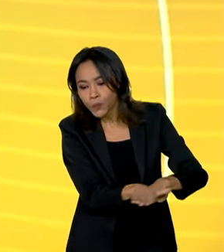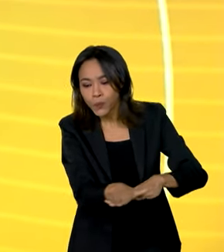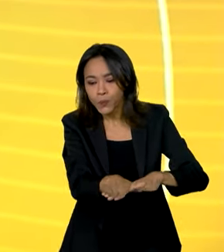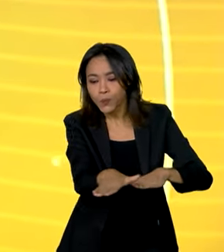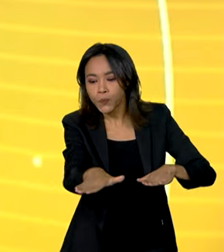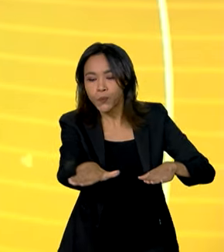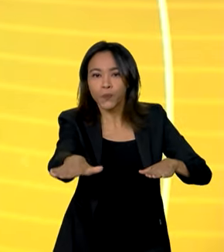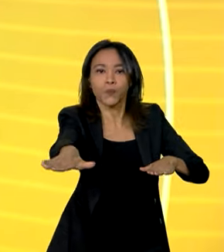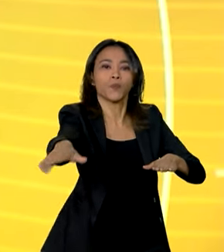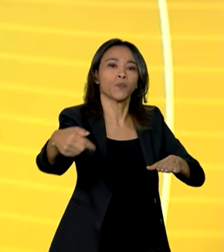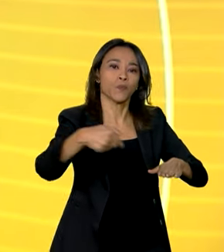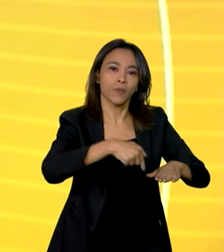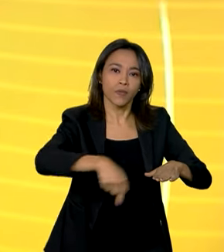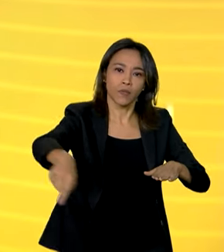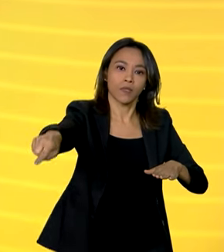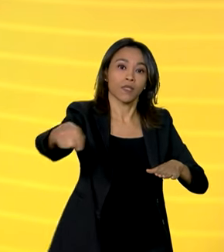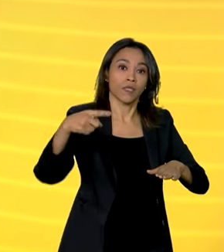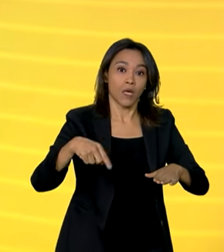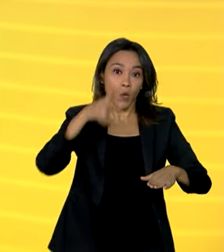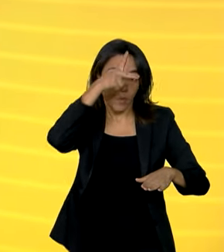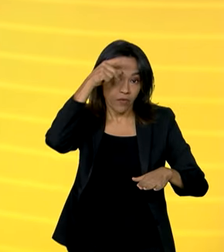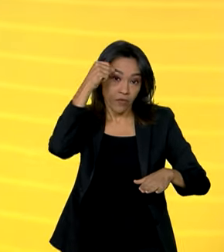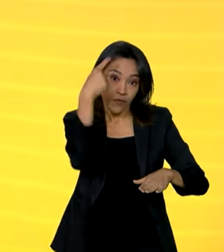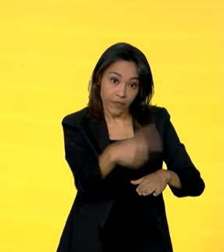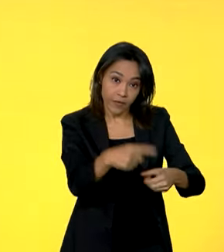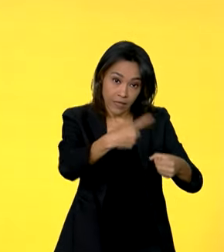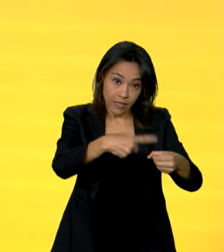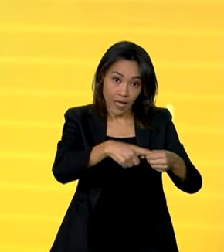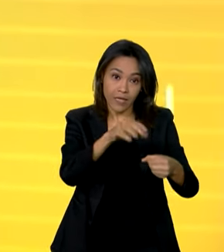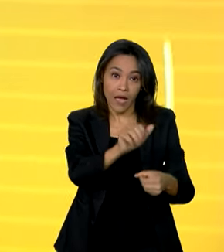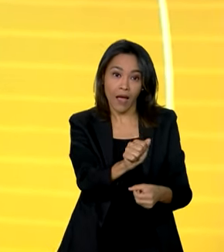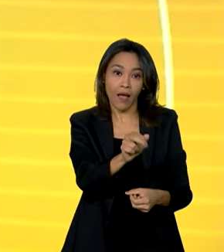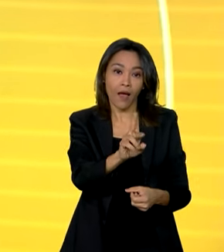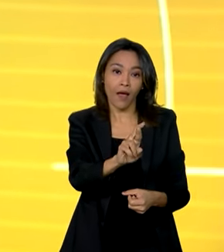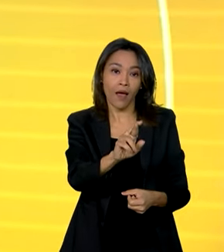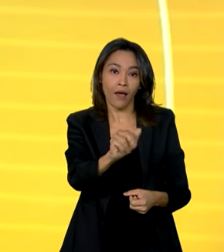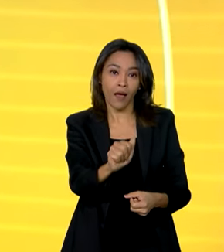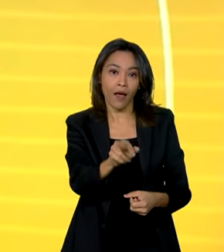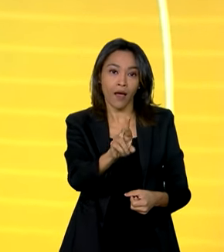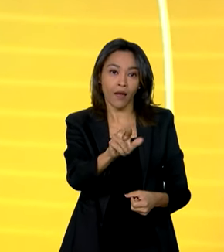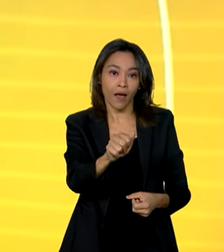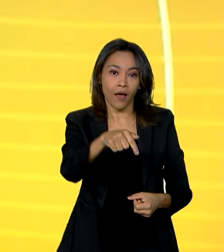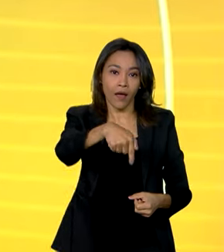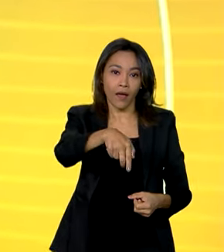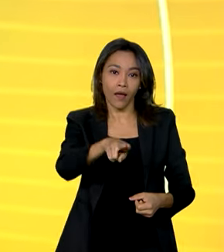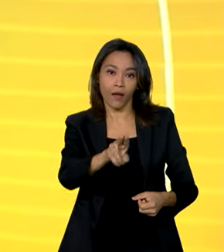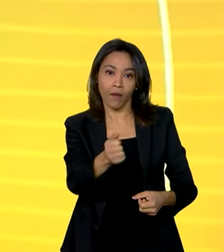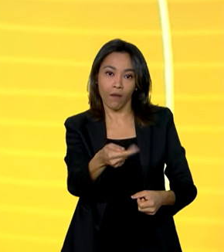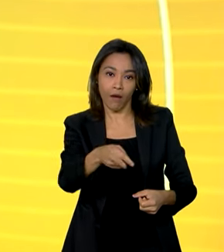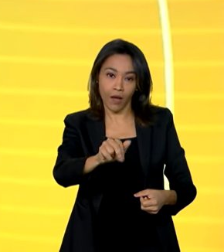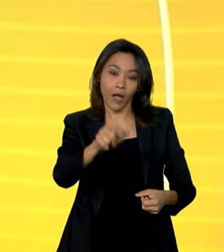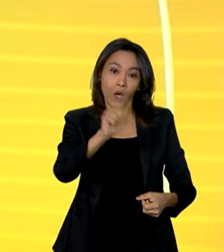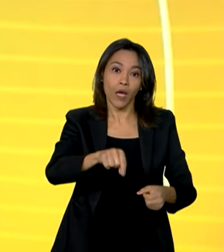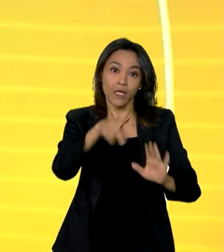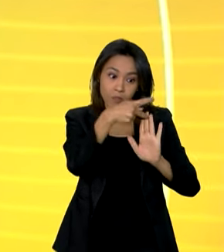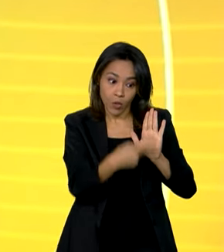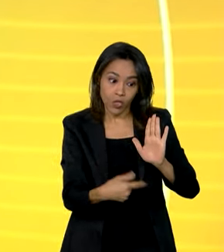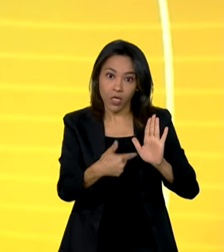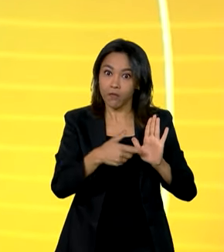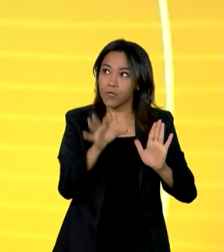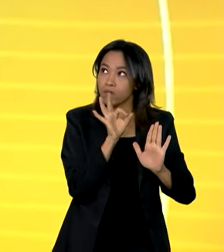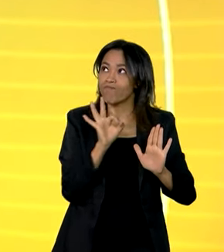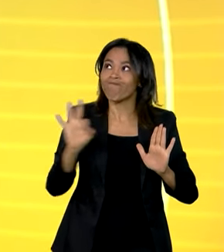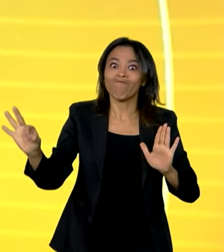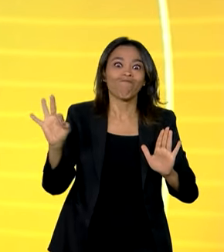da cidade. Segundo o prefeito de Araraquara, Edinho Silva, o projeto a ser implementado será a maior obra